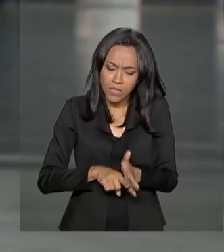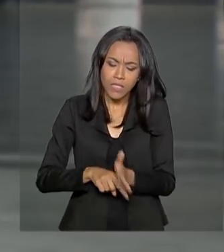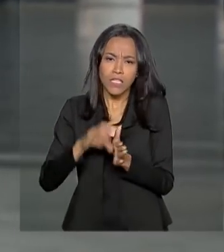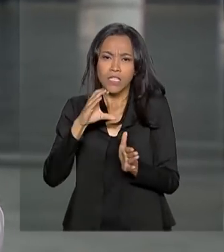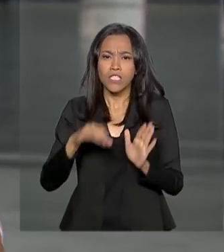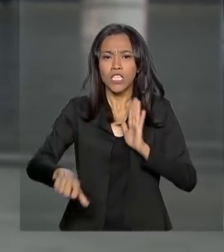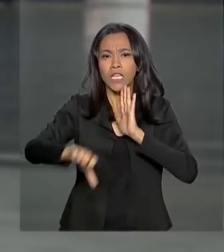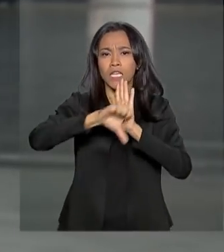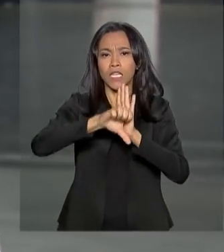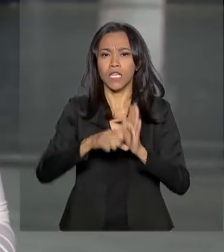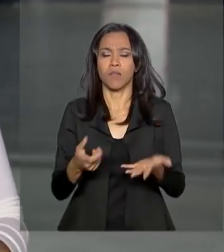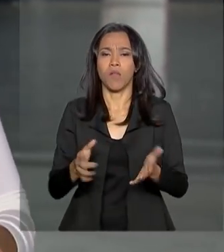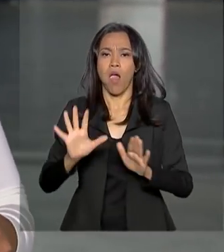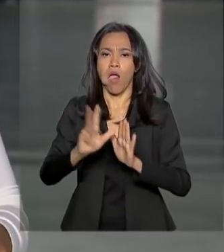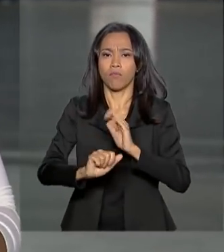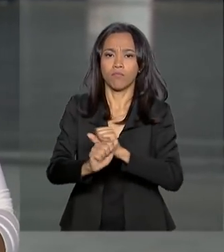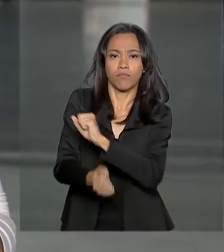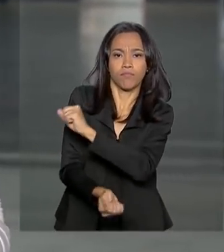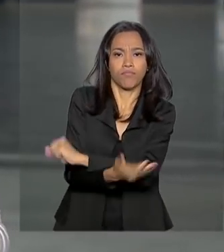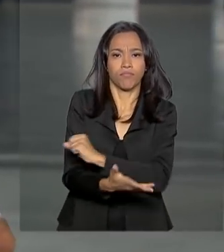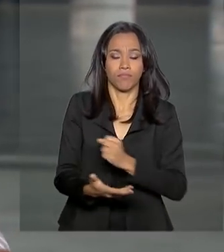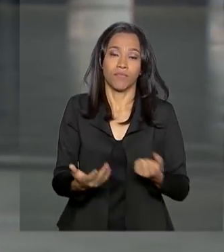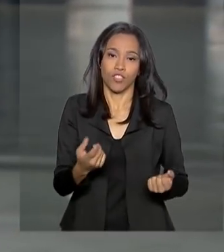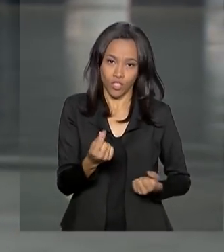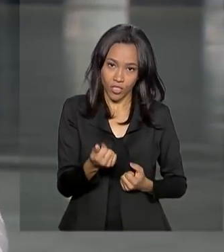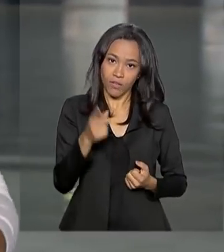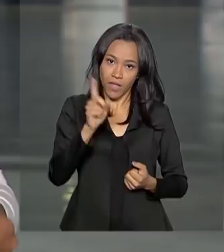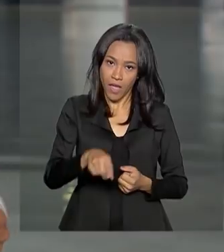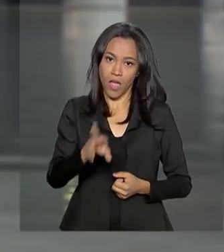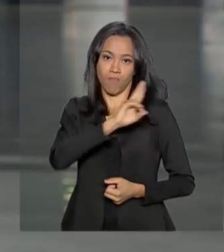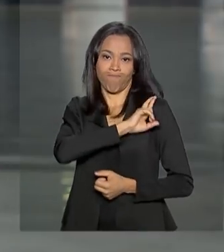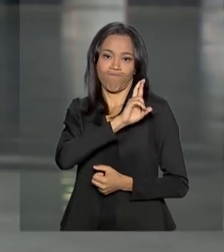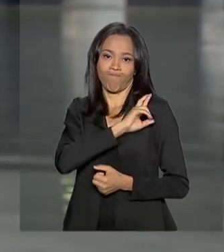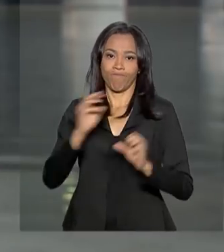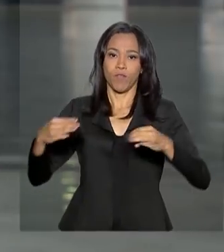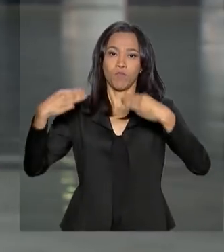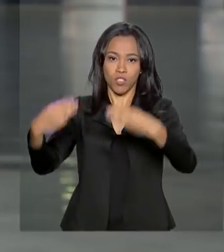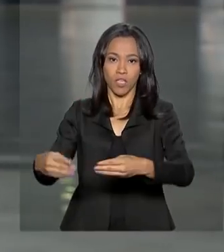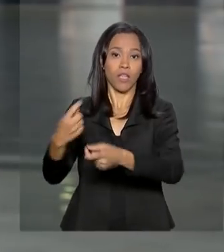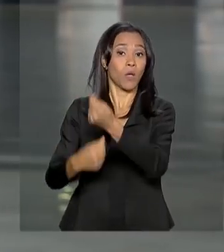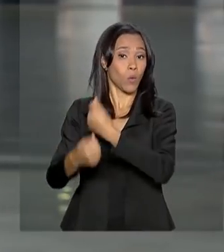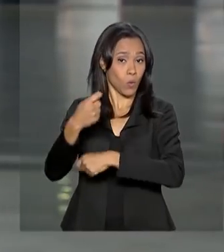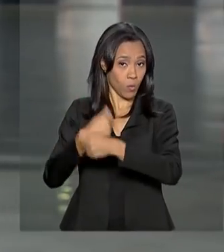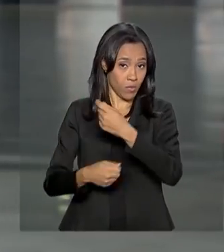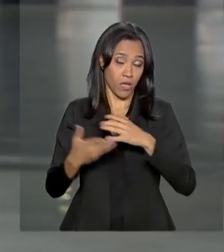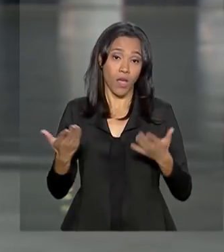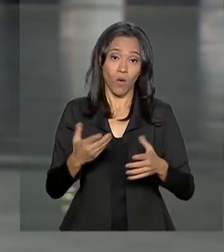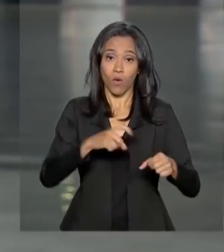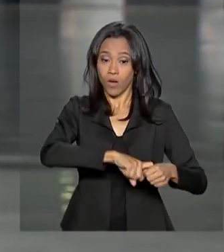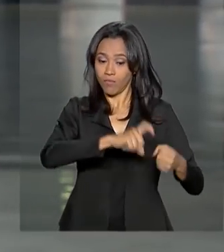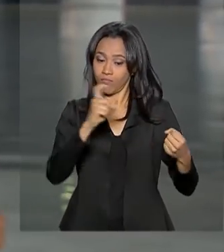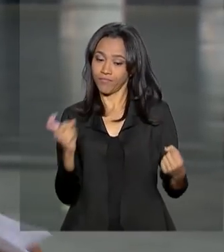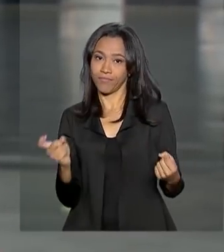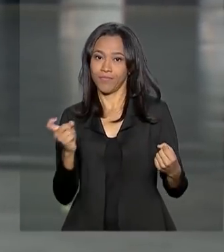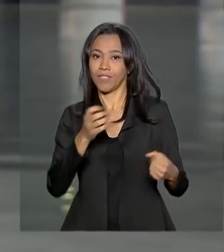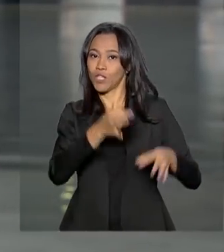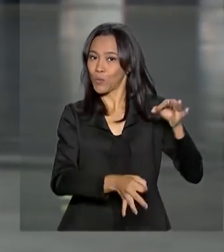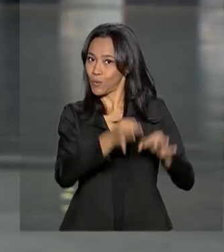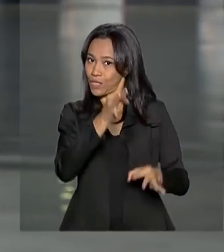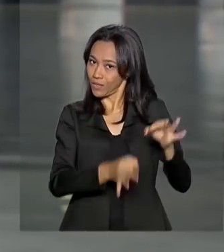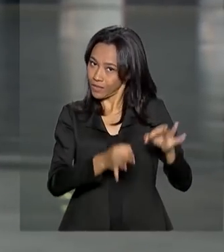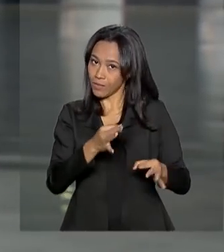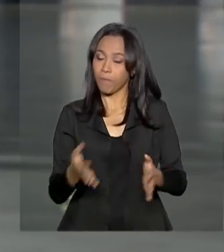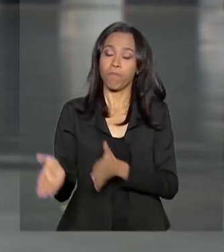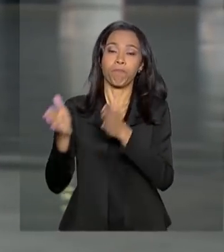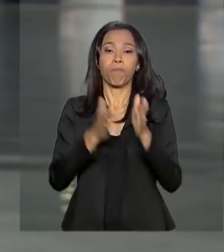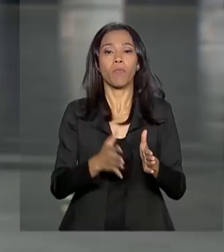relacionados à lavagem de dinheiro, que é competência desse órgão, fica então desvinculada da pasta da justiça. A FUNAI e